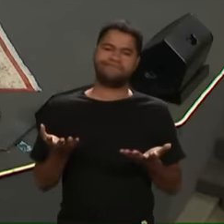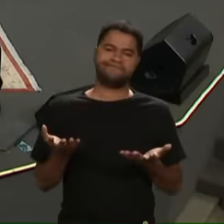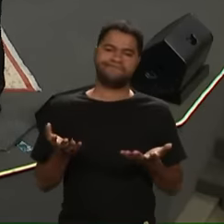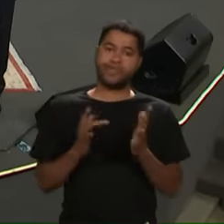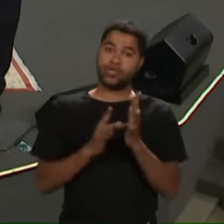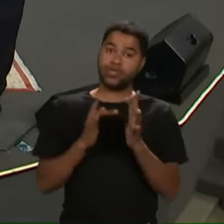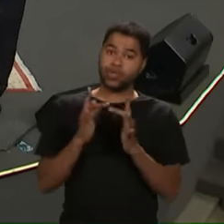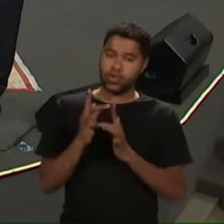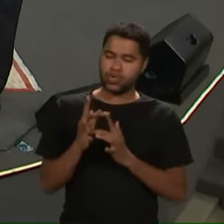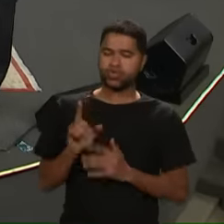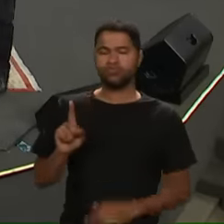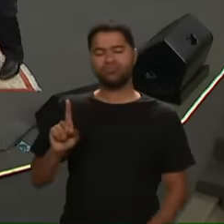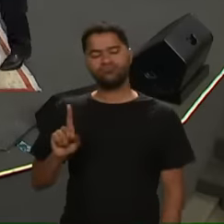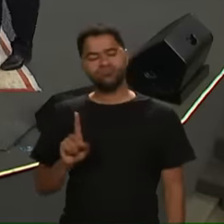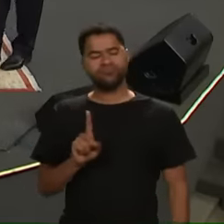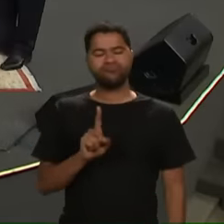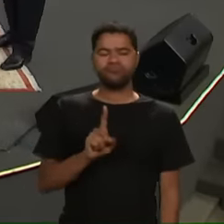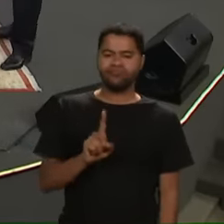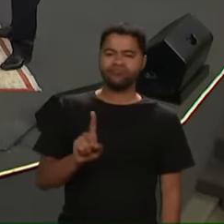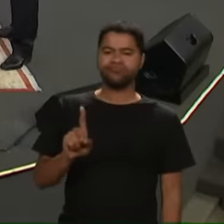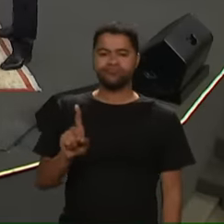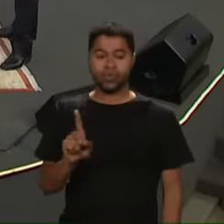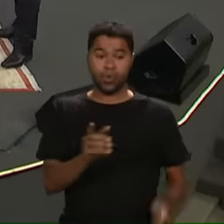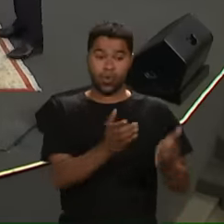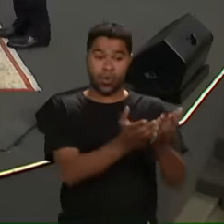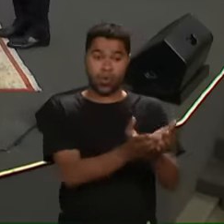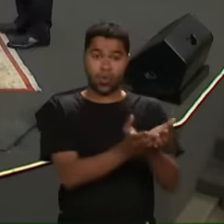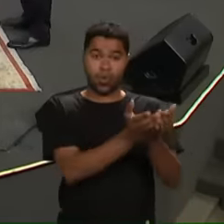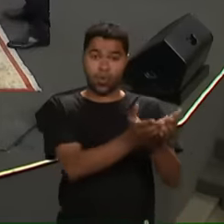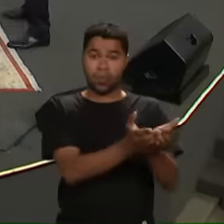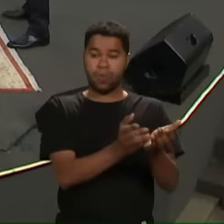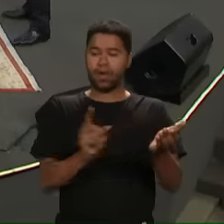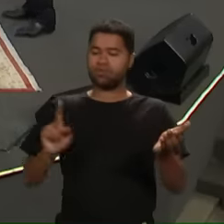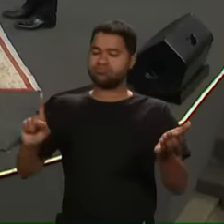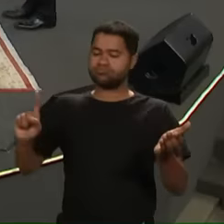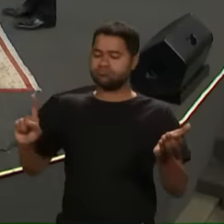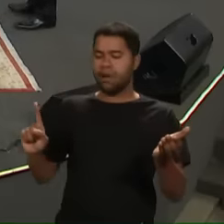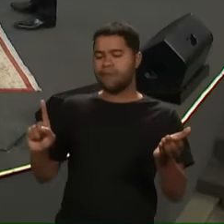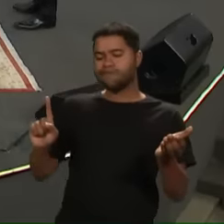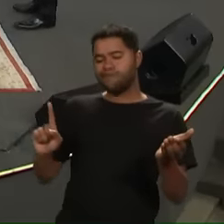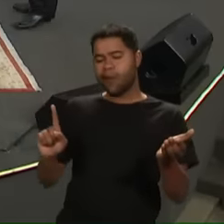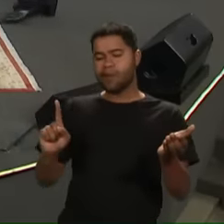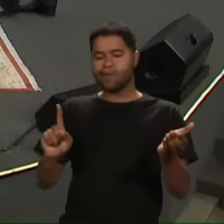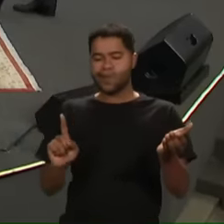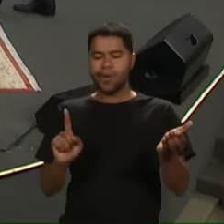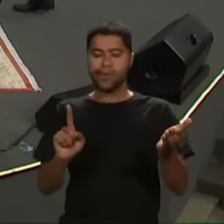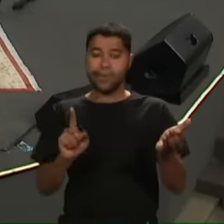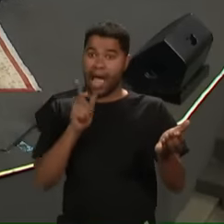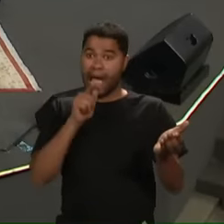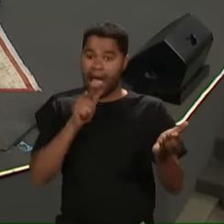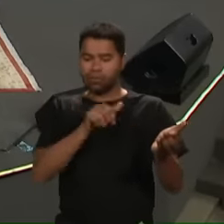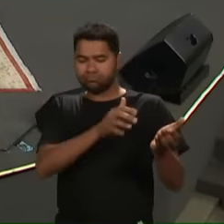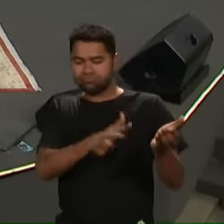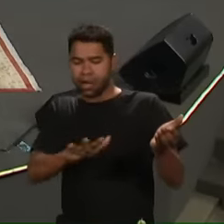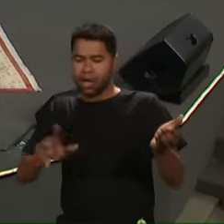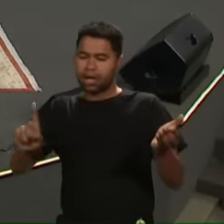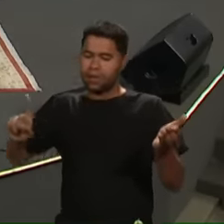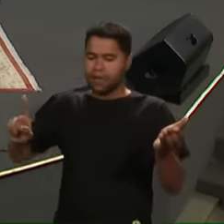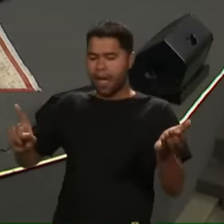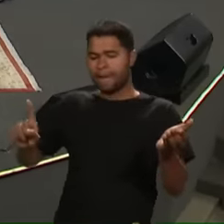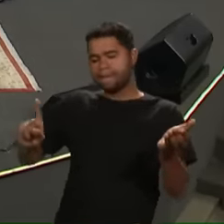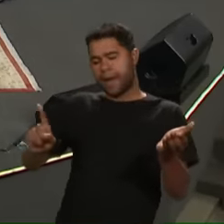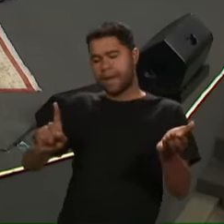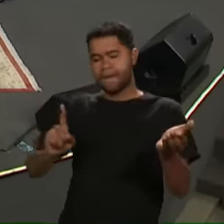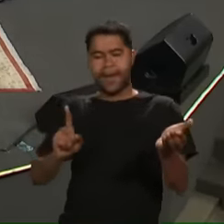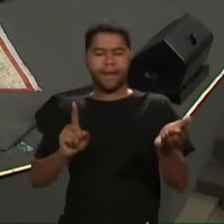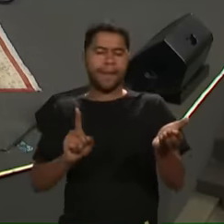Jesus estava andando O barco estava lá E veio andando E foi sobre as águas E o barco estava